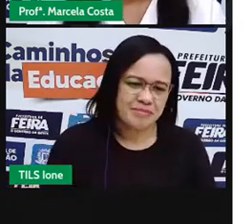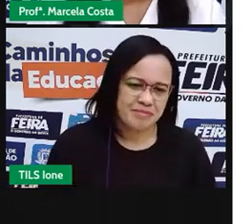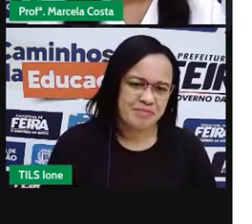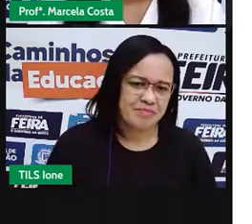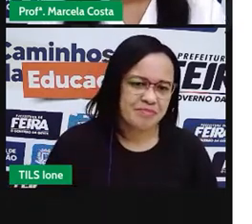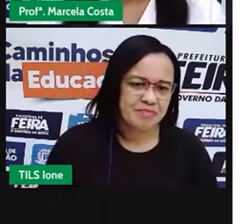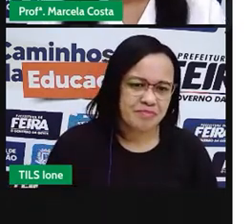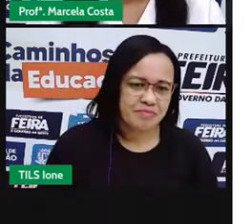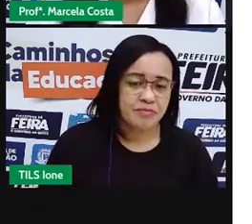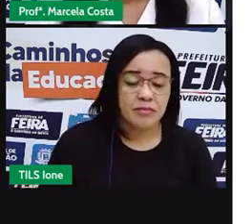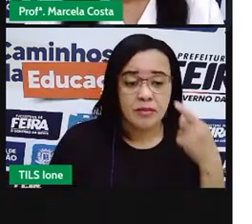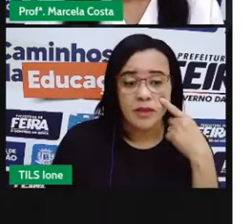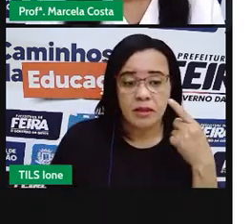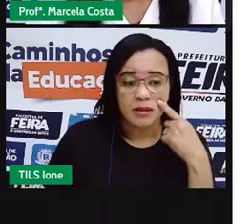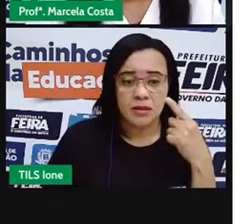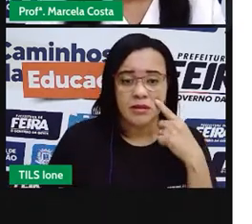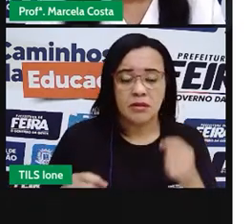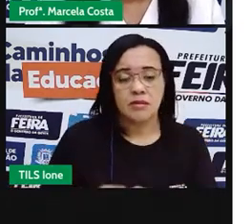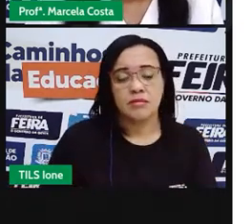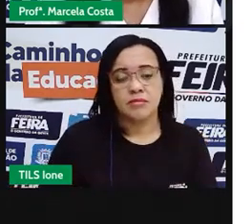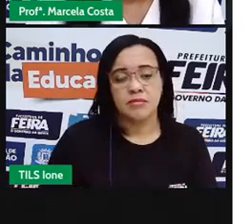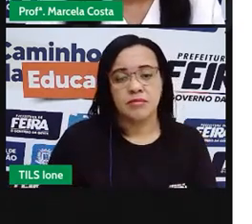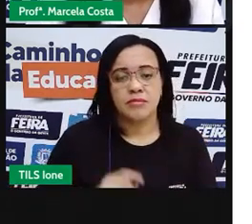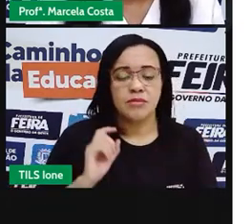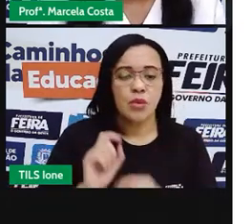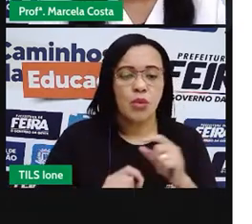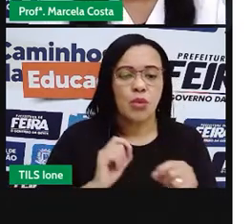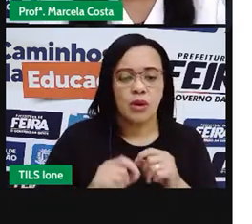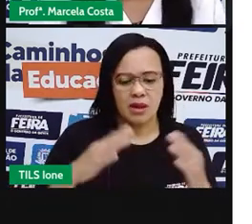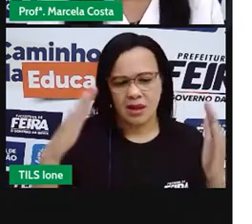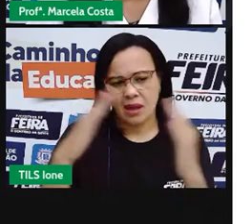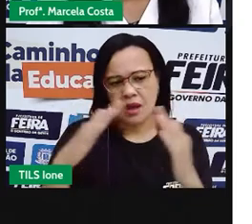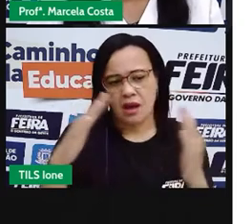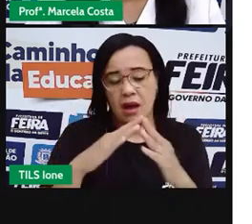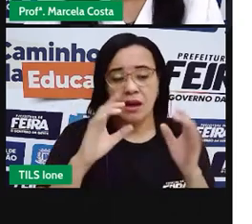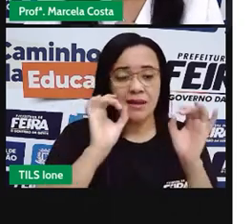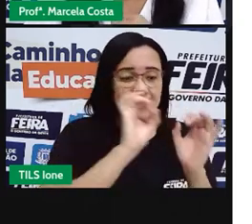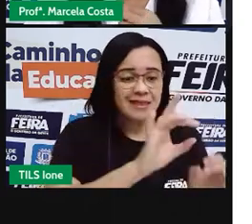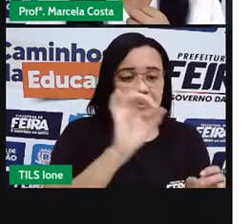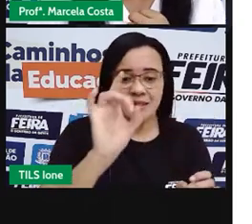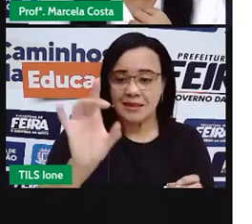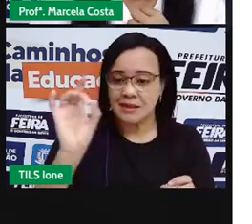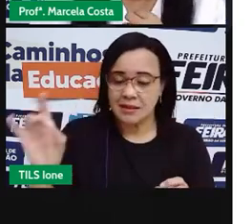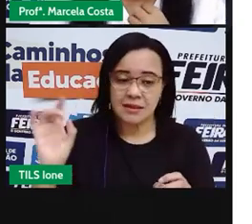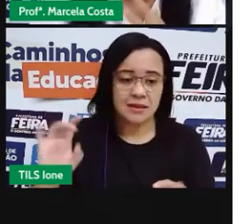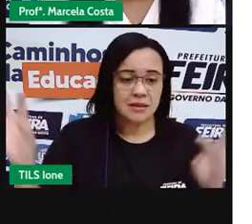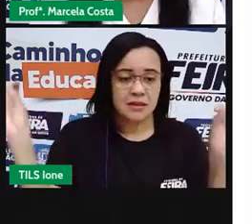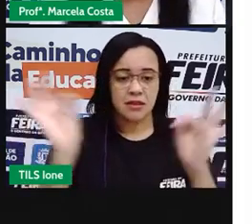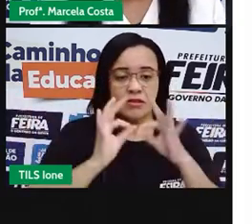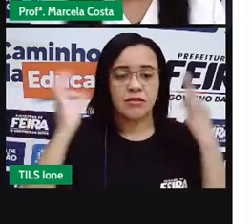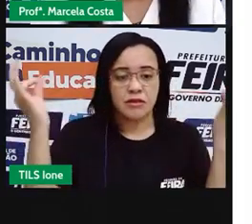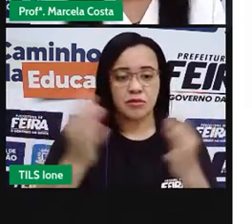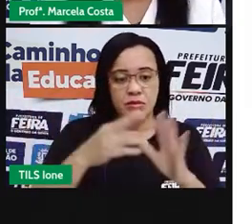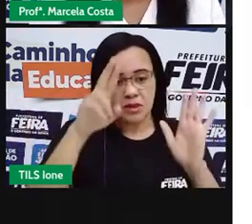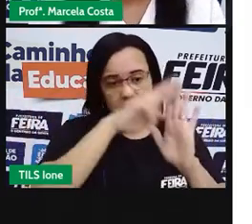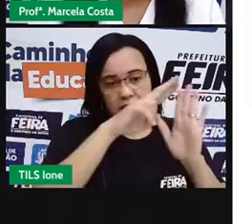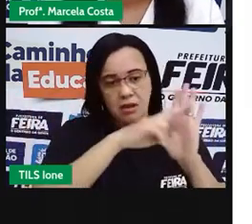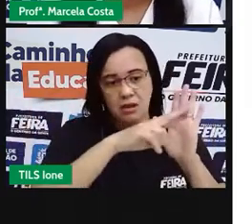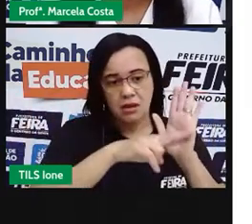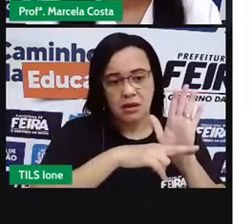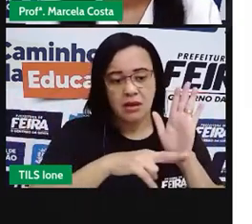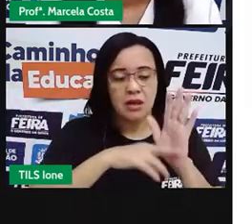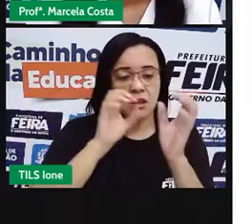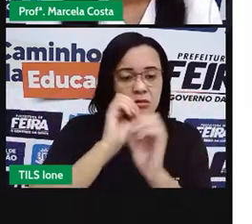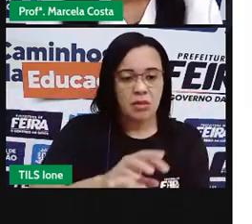A gente vai ver que em casa, cada família vai ter uma regra, uma nova